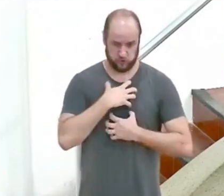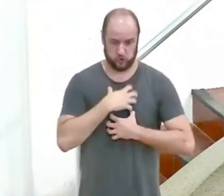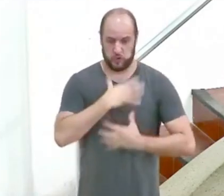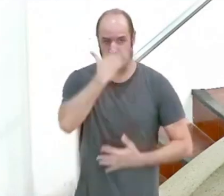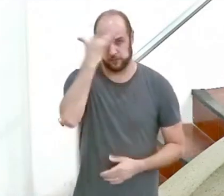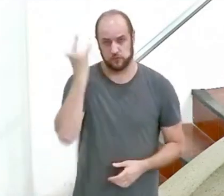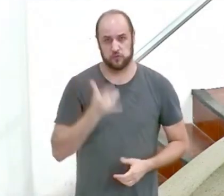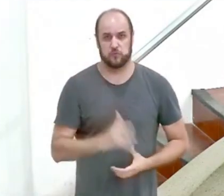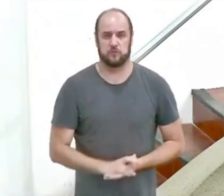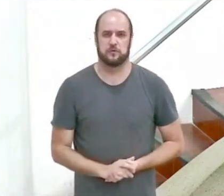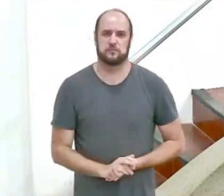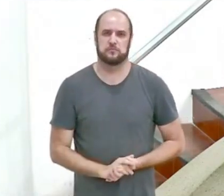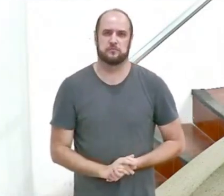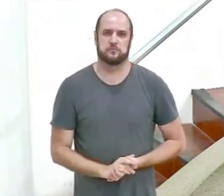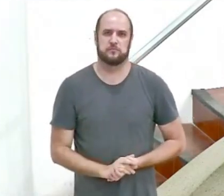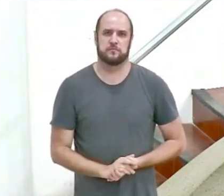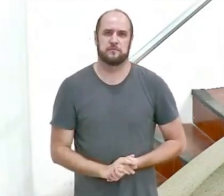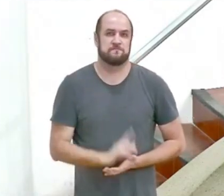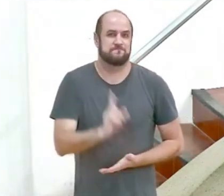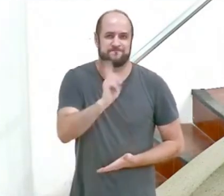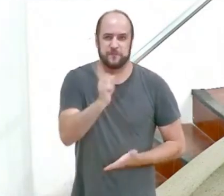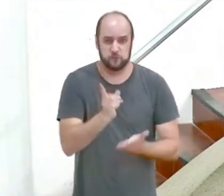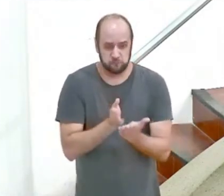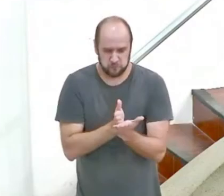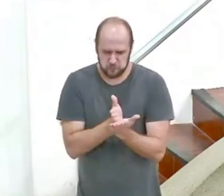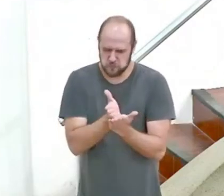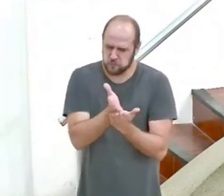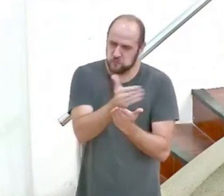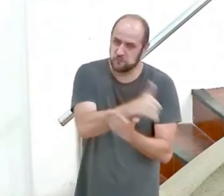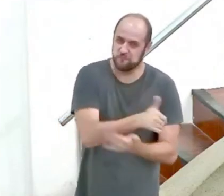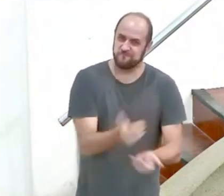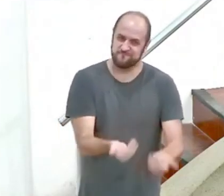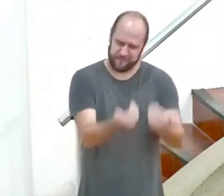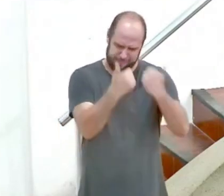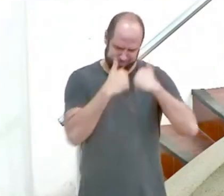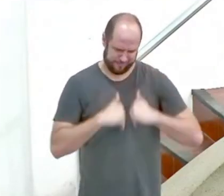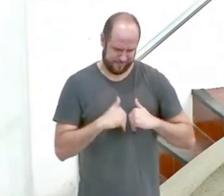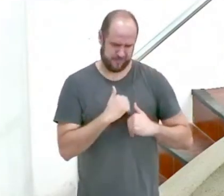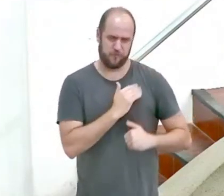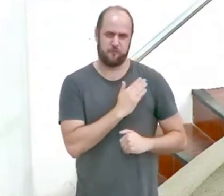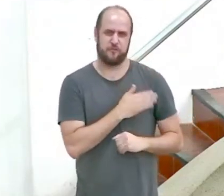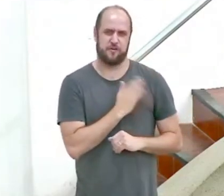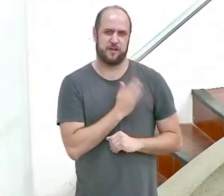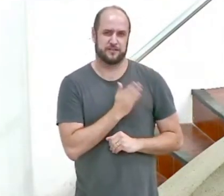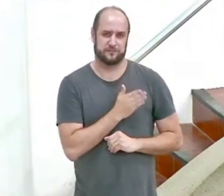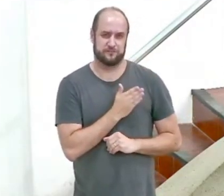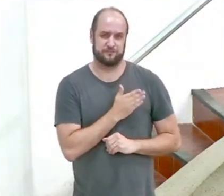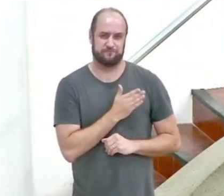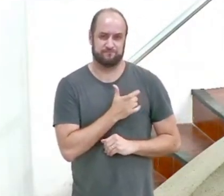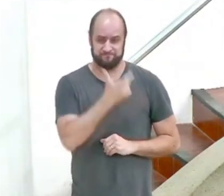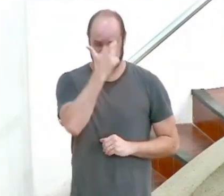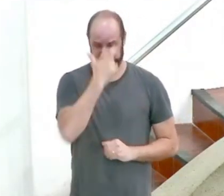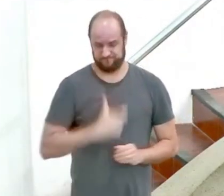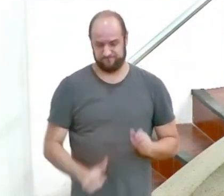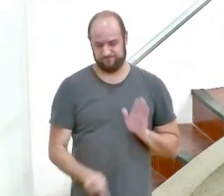comportamentais. ele é uma disfunção interior do seu ser.